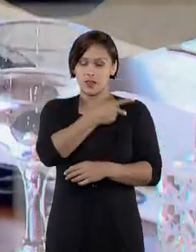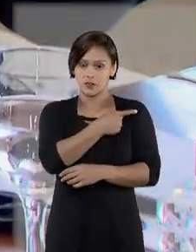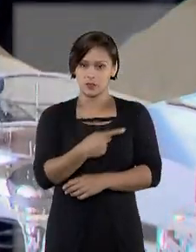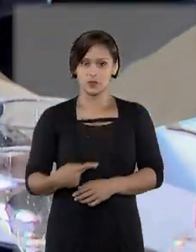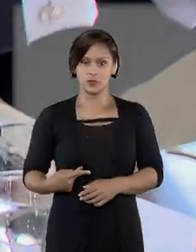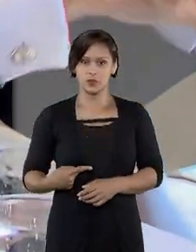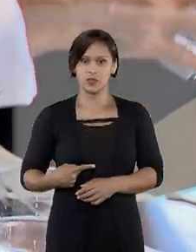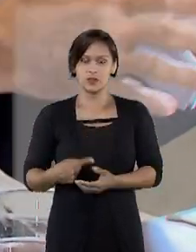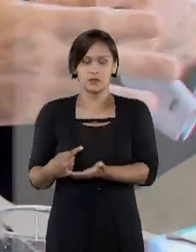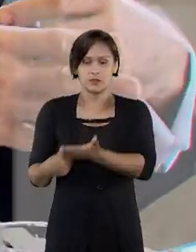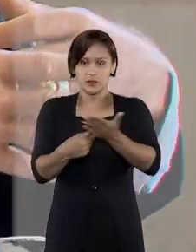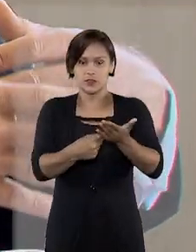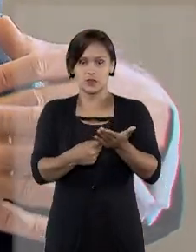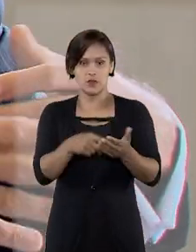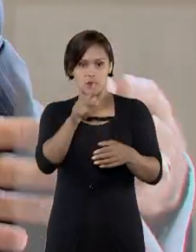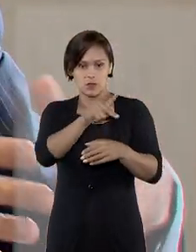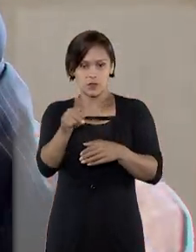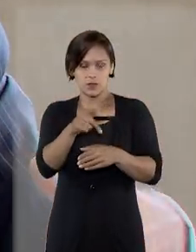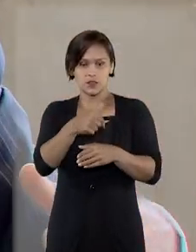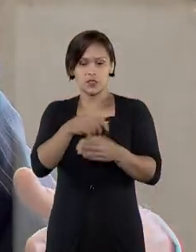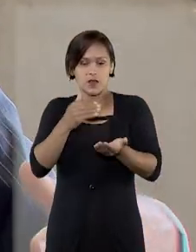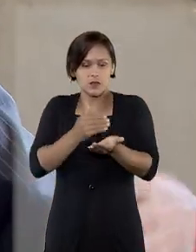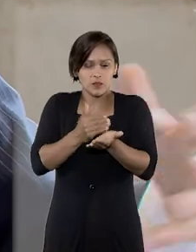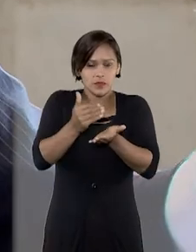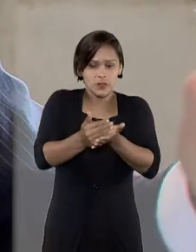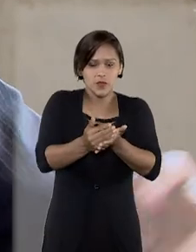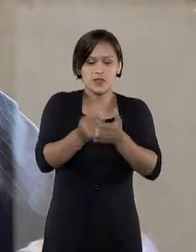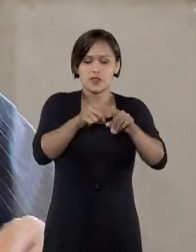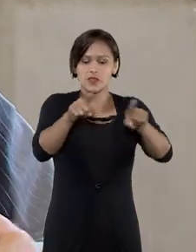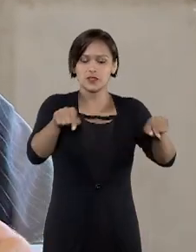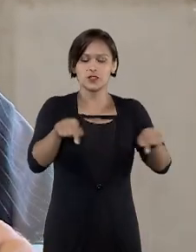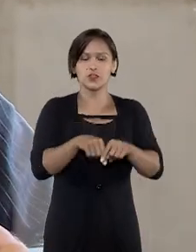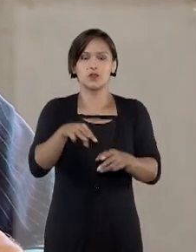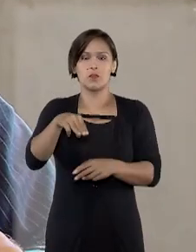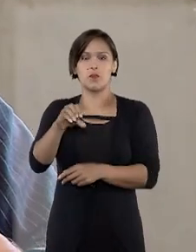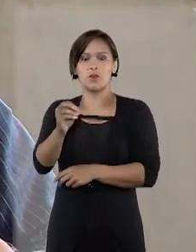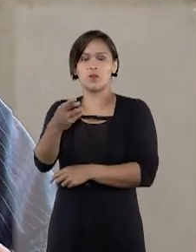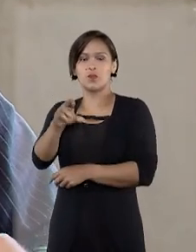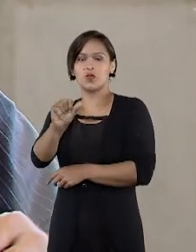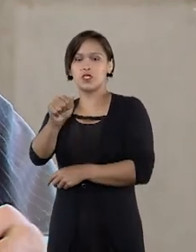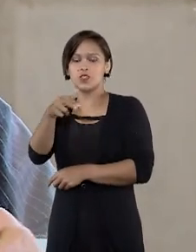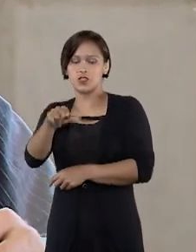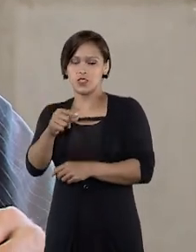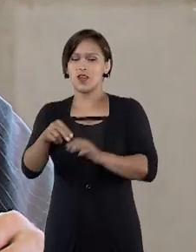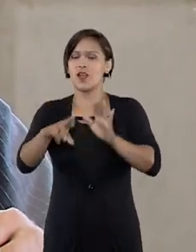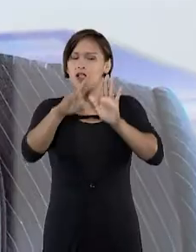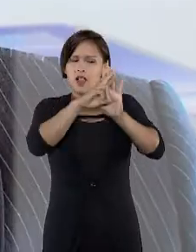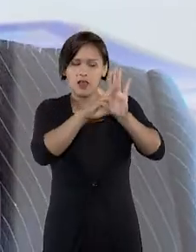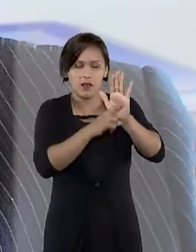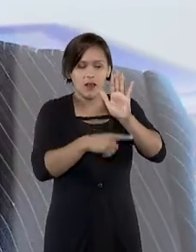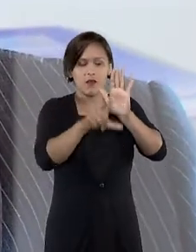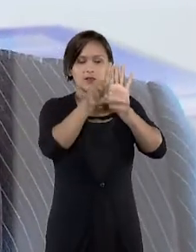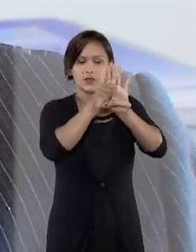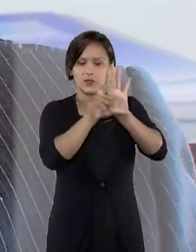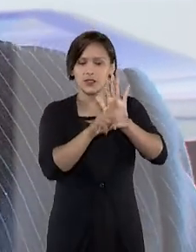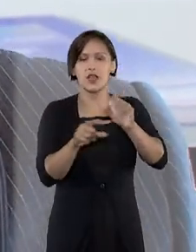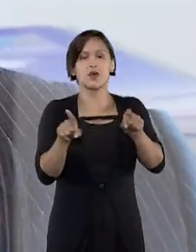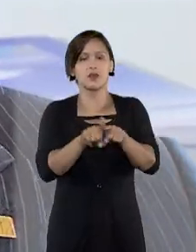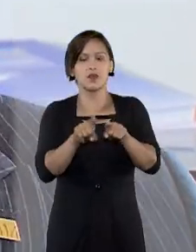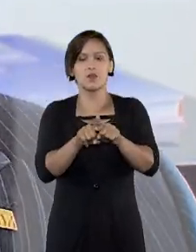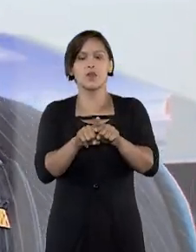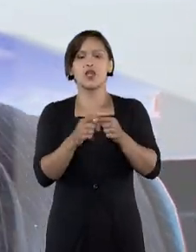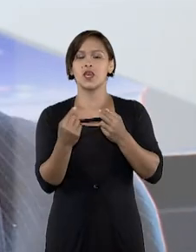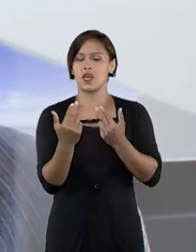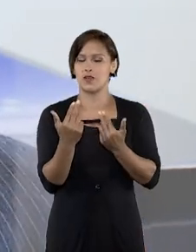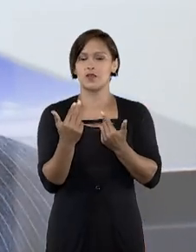De acordo com o presidente do STJ, o processo de assentamento parecia transcorrer na legalidade e na observância dos